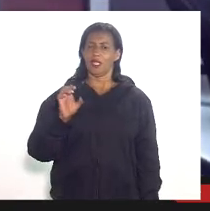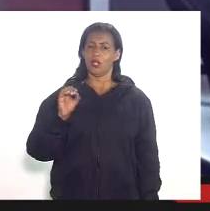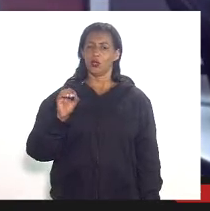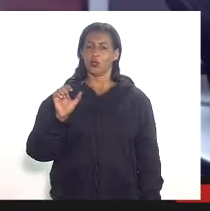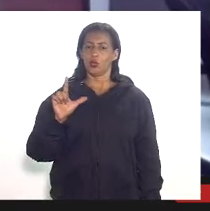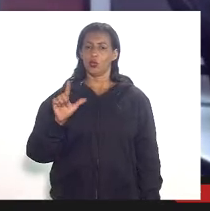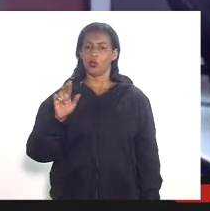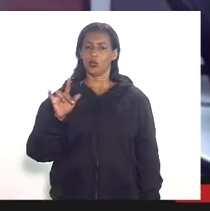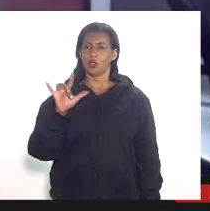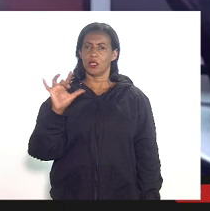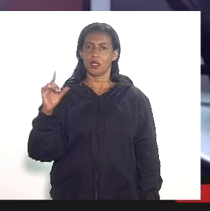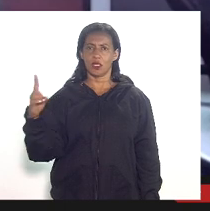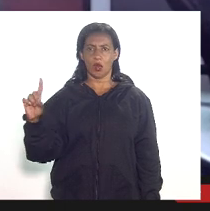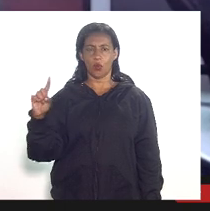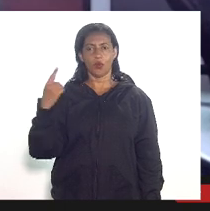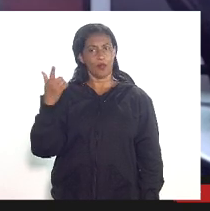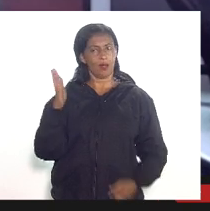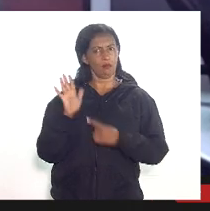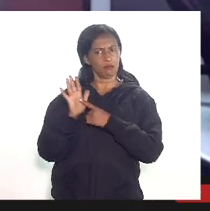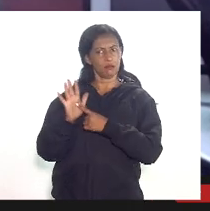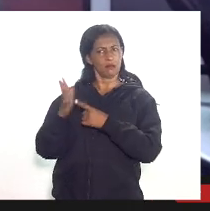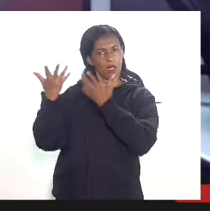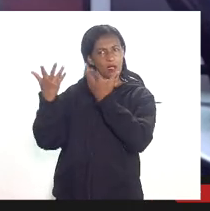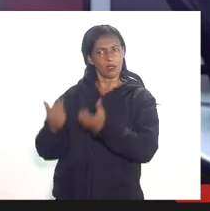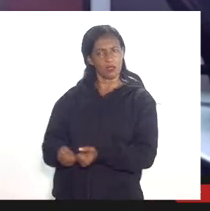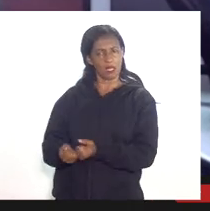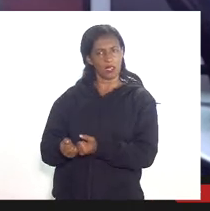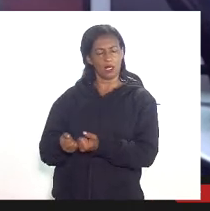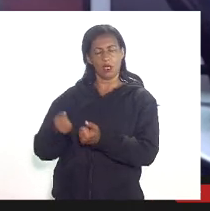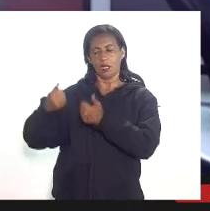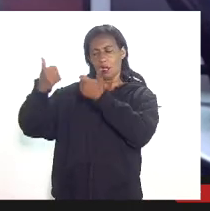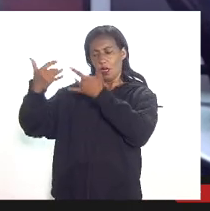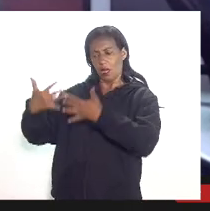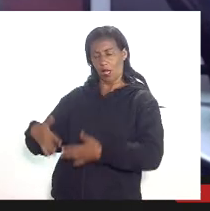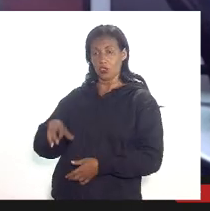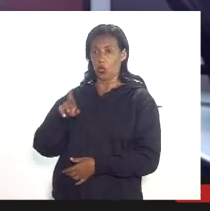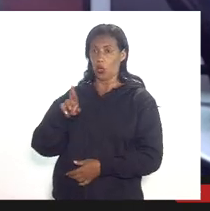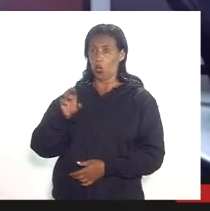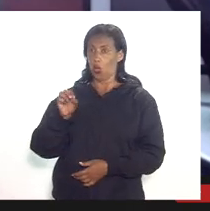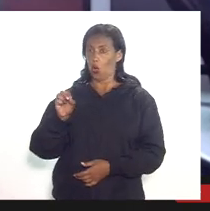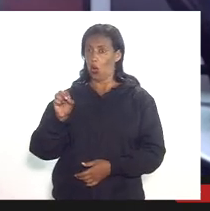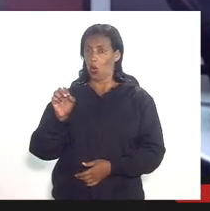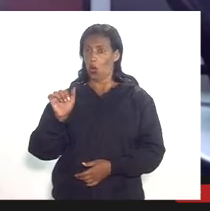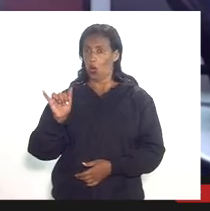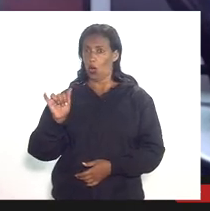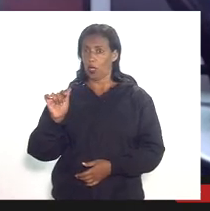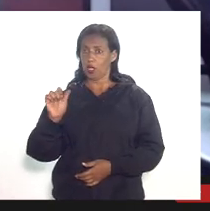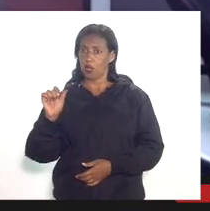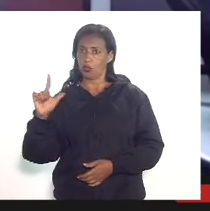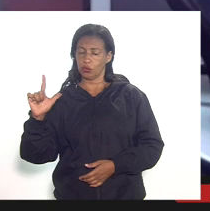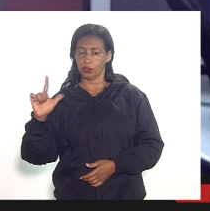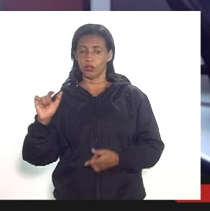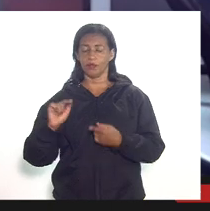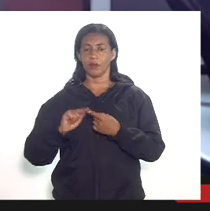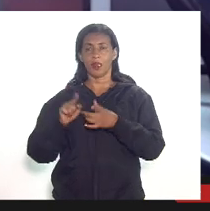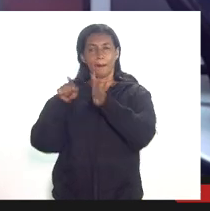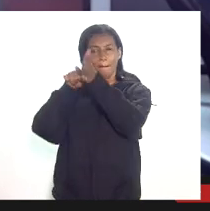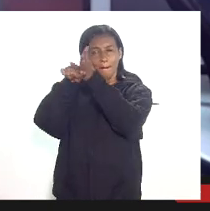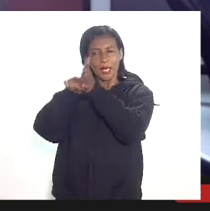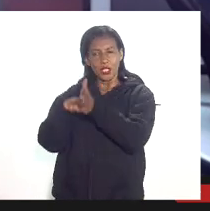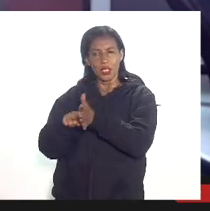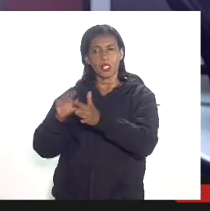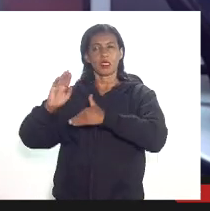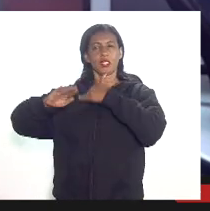permite a dedução dos seguintes gastos royalties pesquisa e desenvolvimento que é um valor